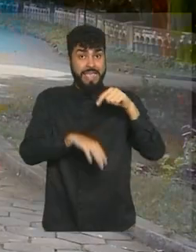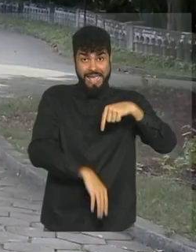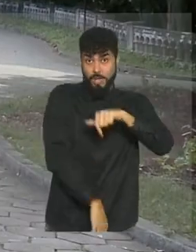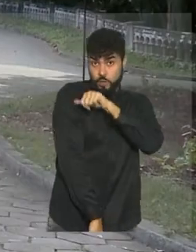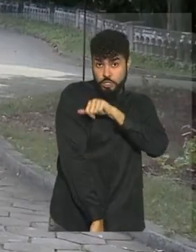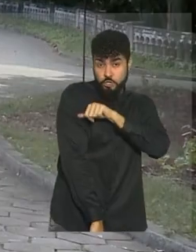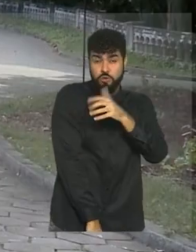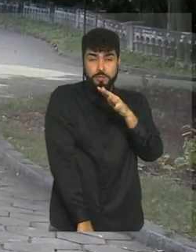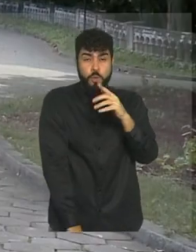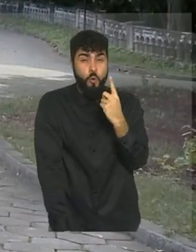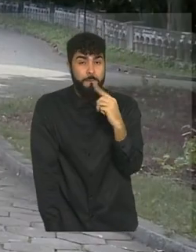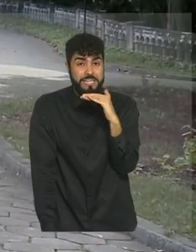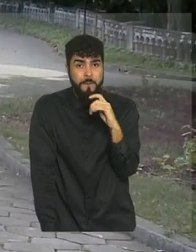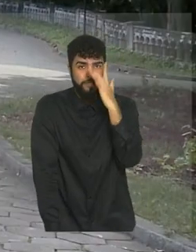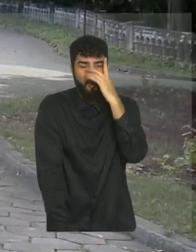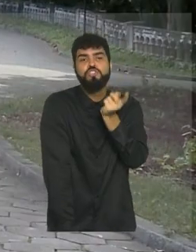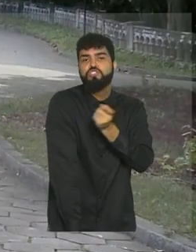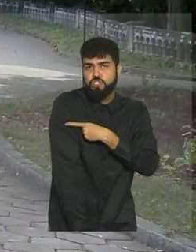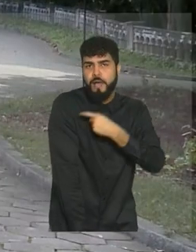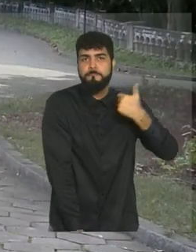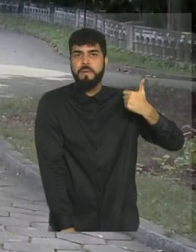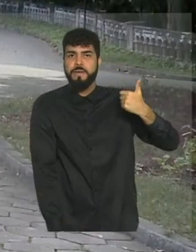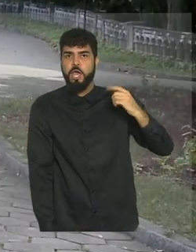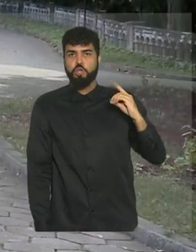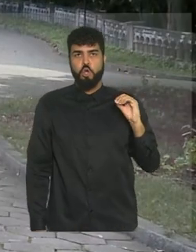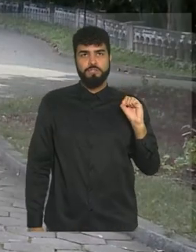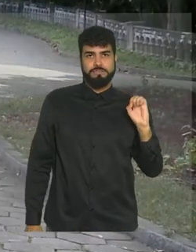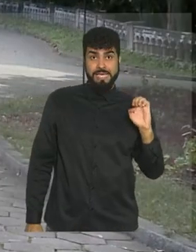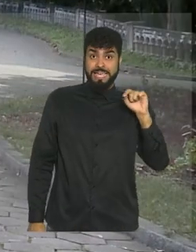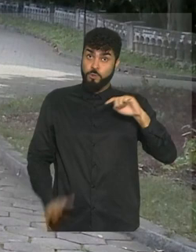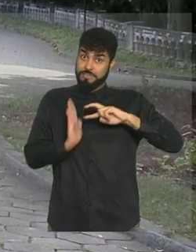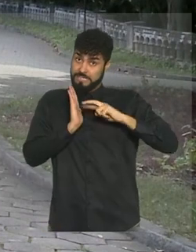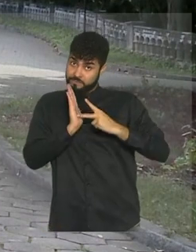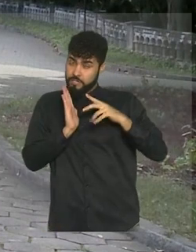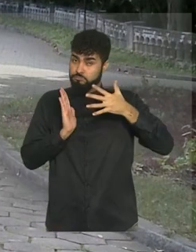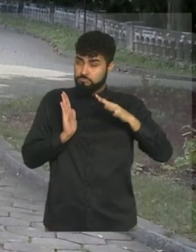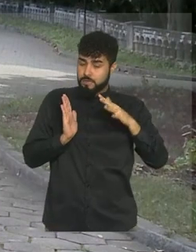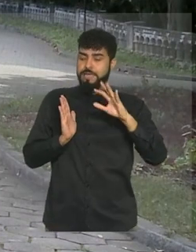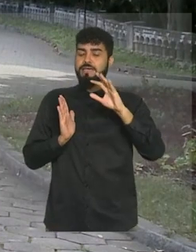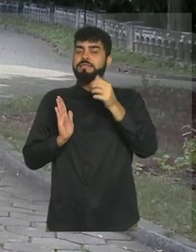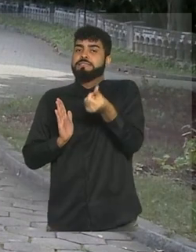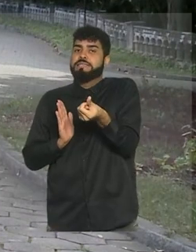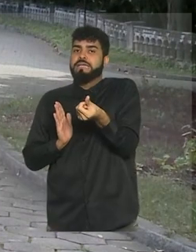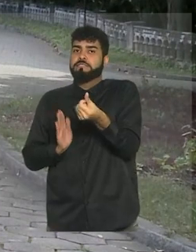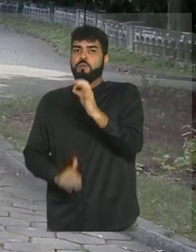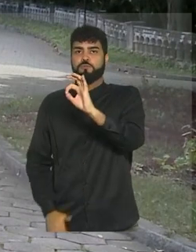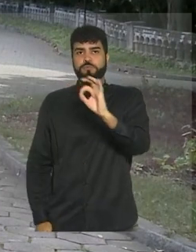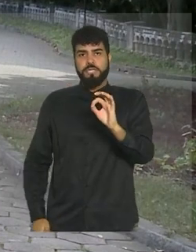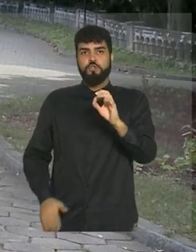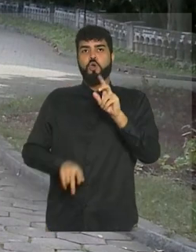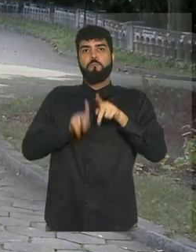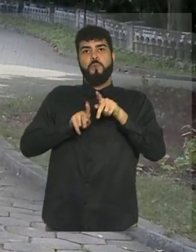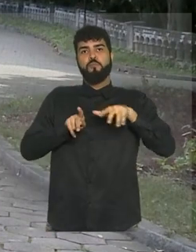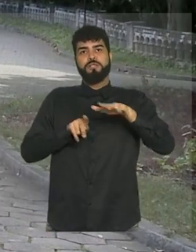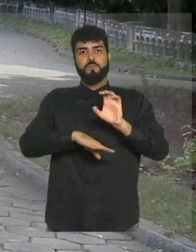pessoas já receberam a primeira dose, o que representa cerca de 6% da população do Estado. Obrigado.